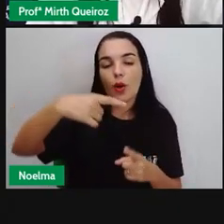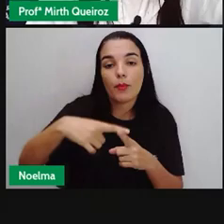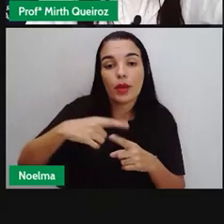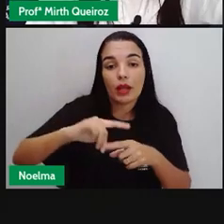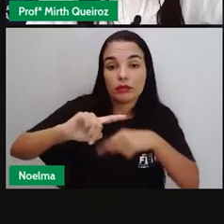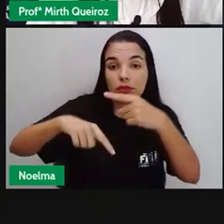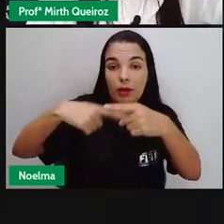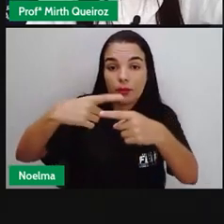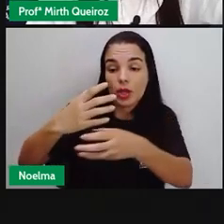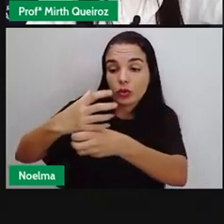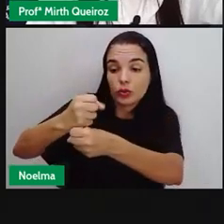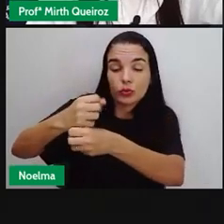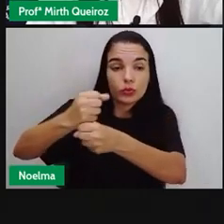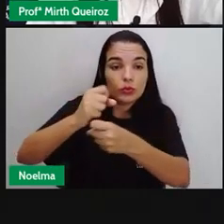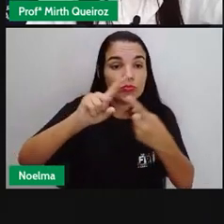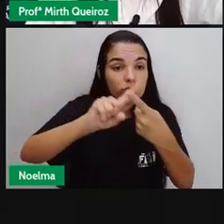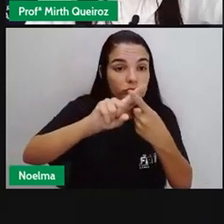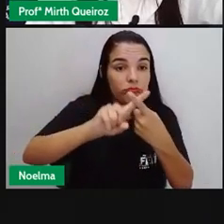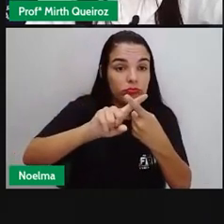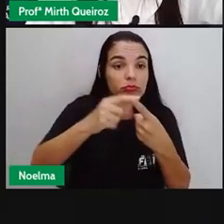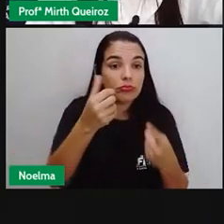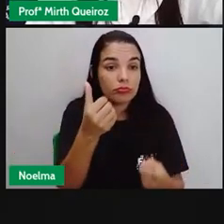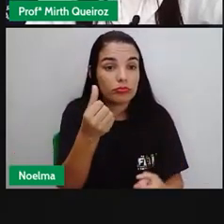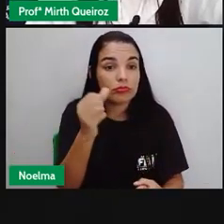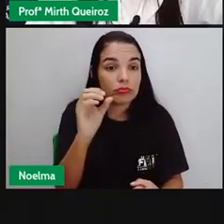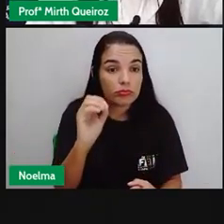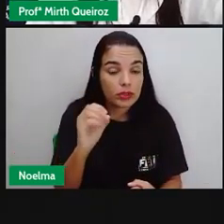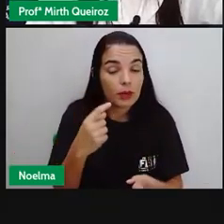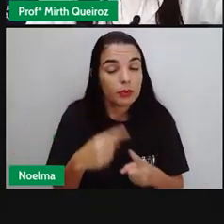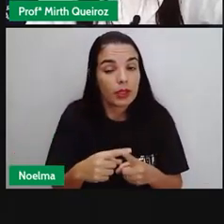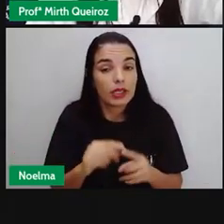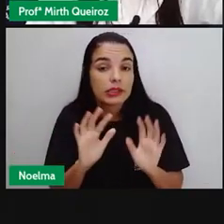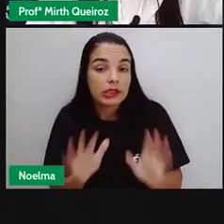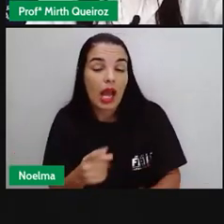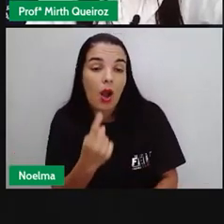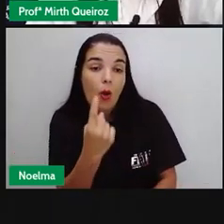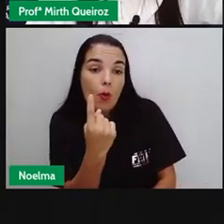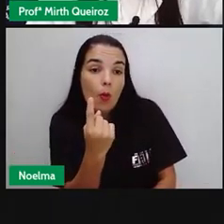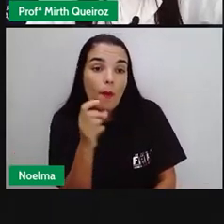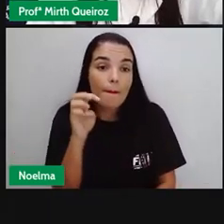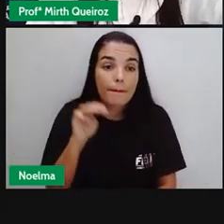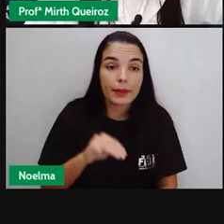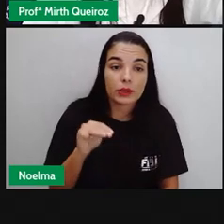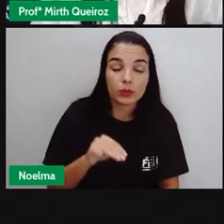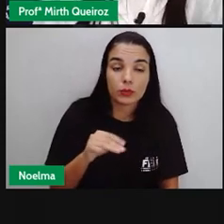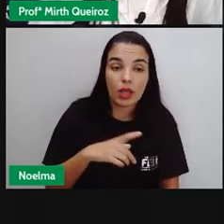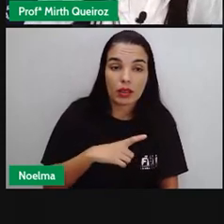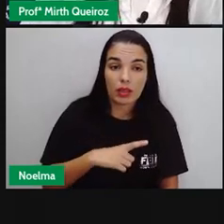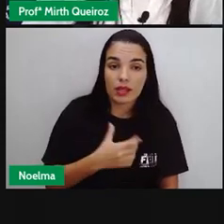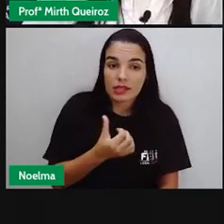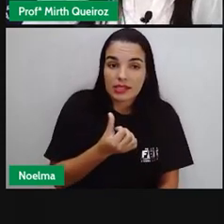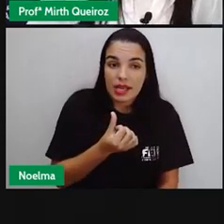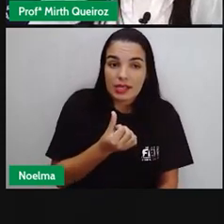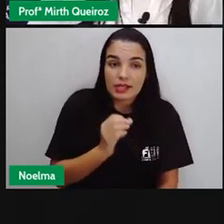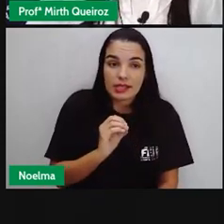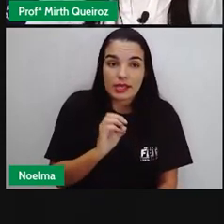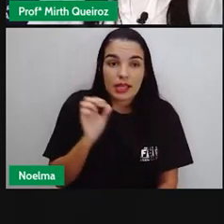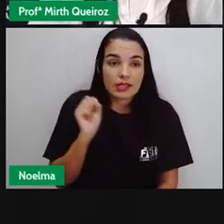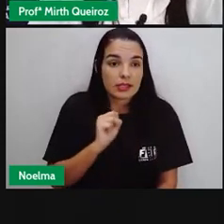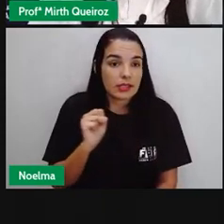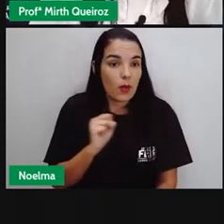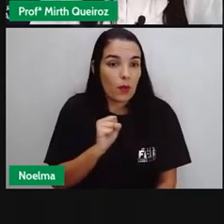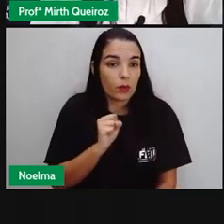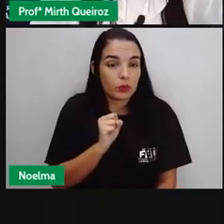resultado Por 60 novamente Já que cada minuto Equivale a 60 segundos Então Se